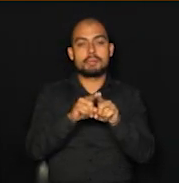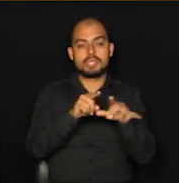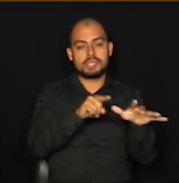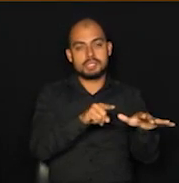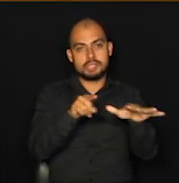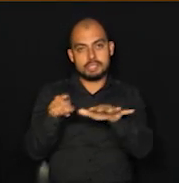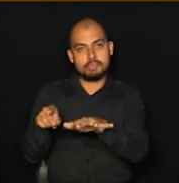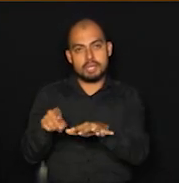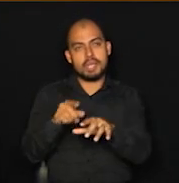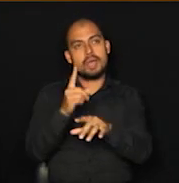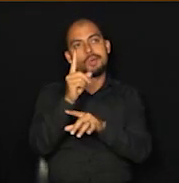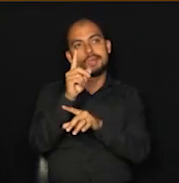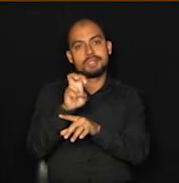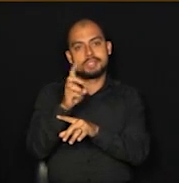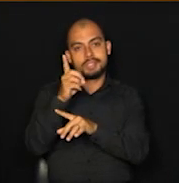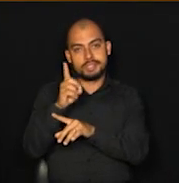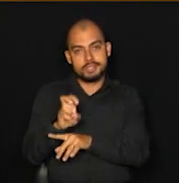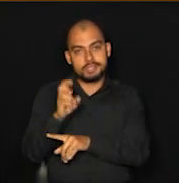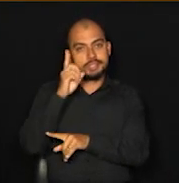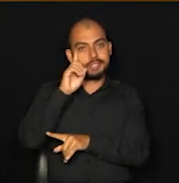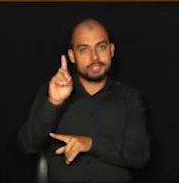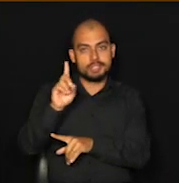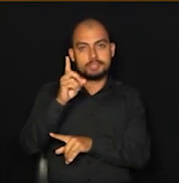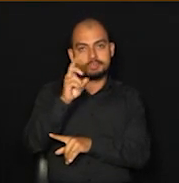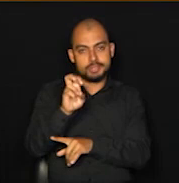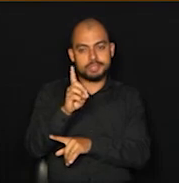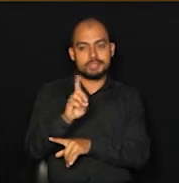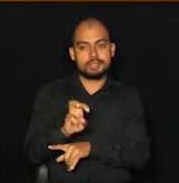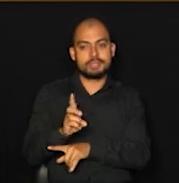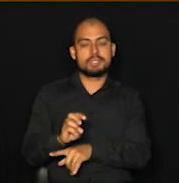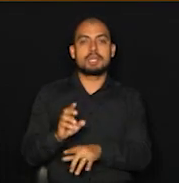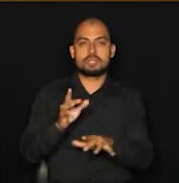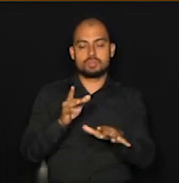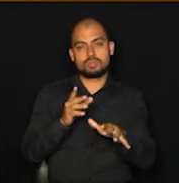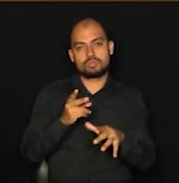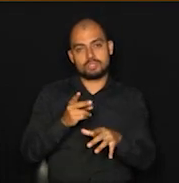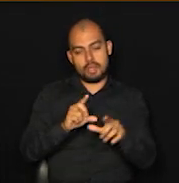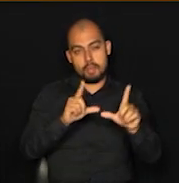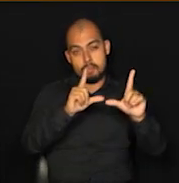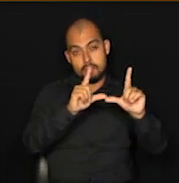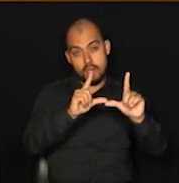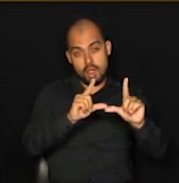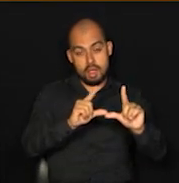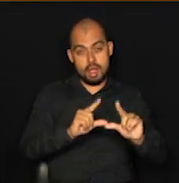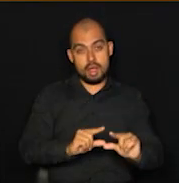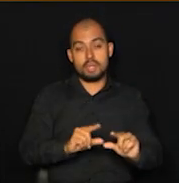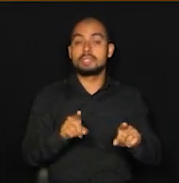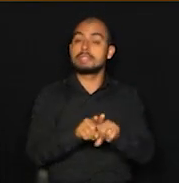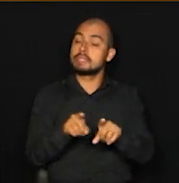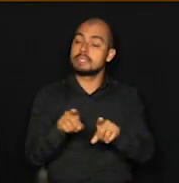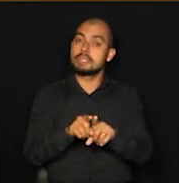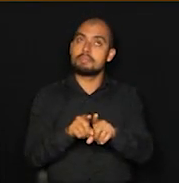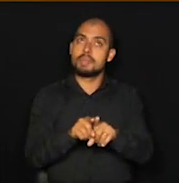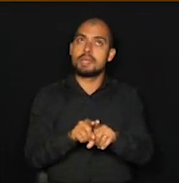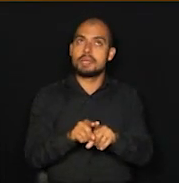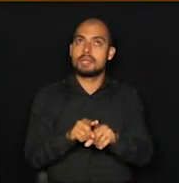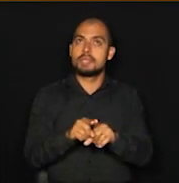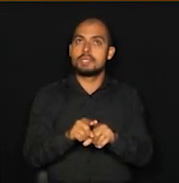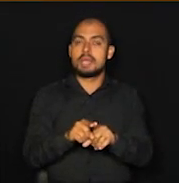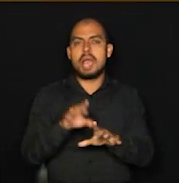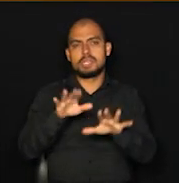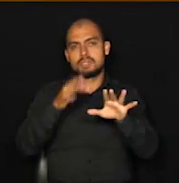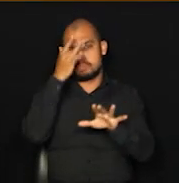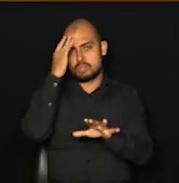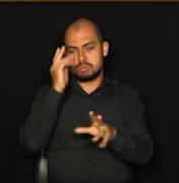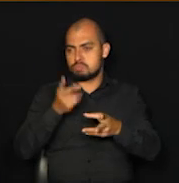quinzenal, então houve uma importante redução, né? E também, uma coisa que talvez tenha passado